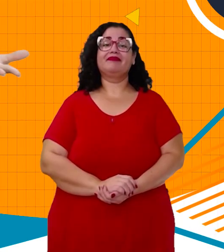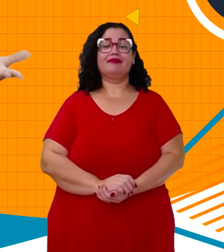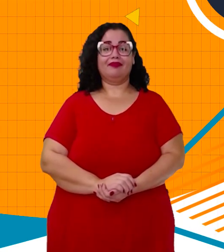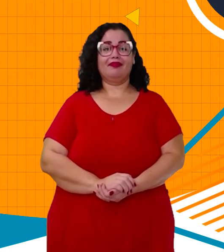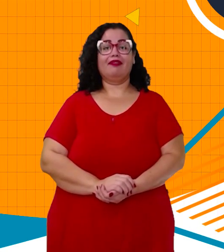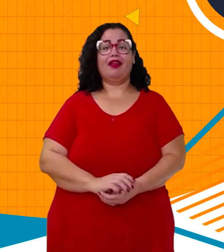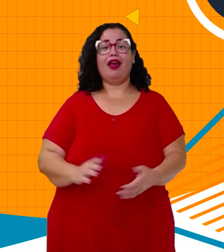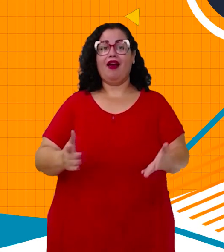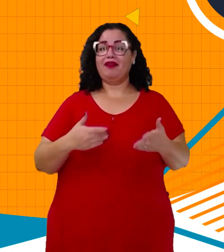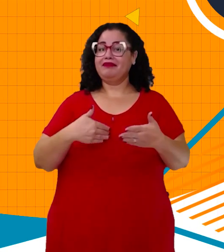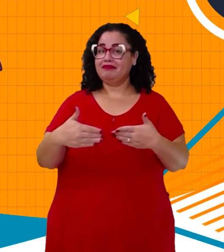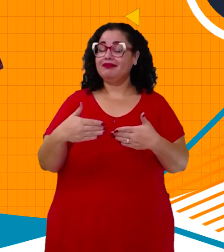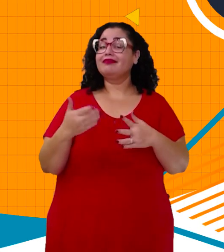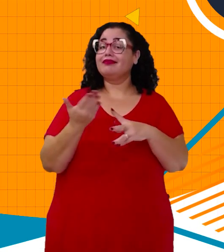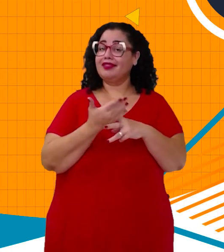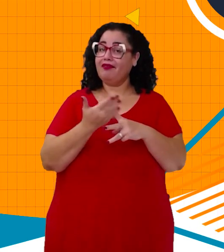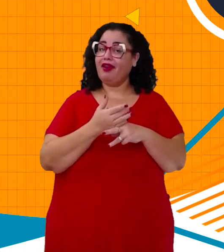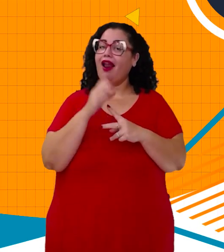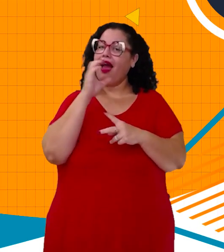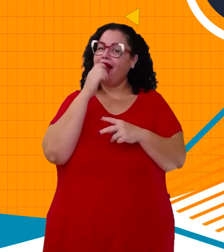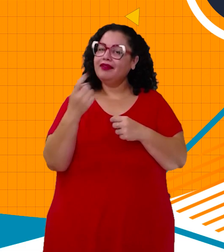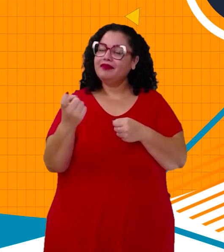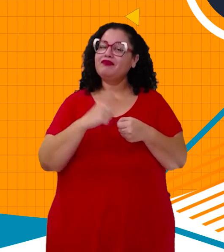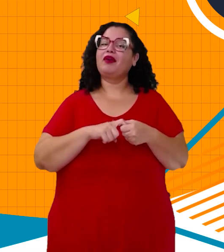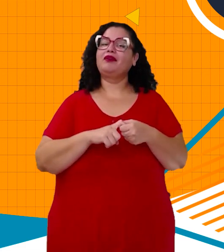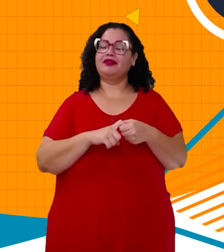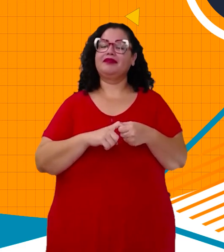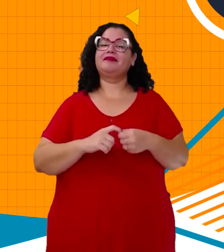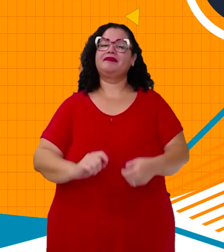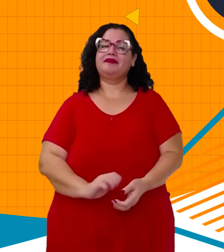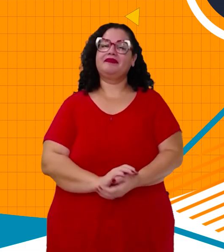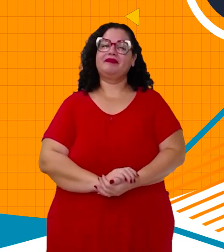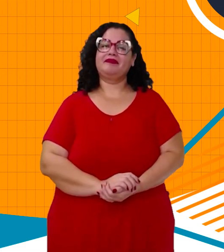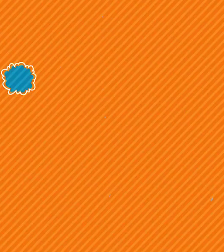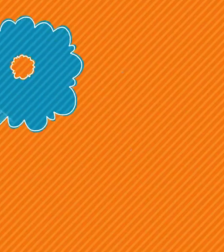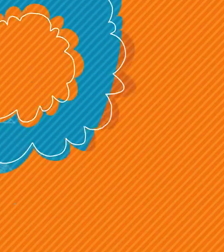Iremos para o intervalo, mas agora estaremos de volta.